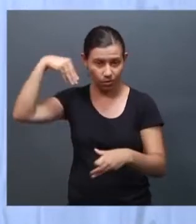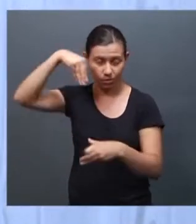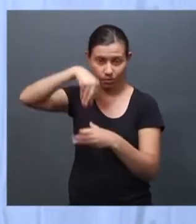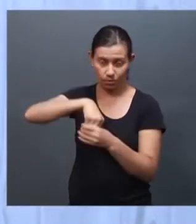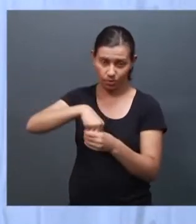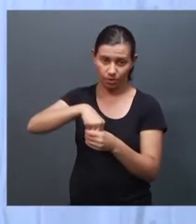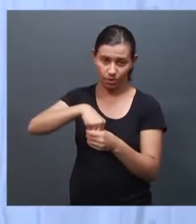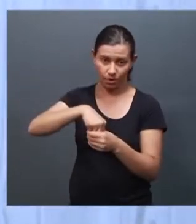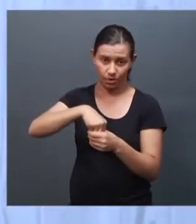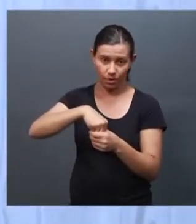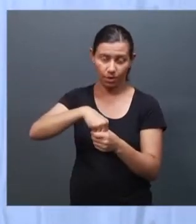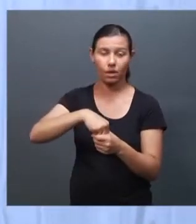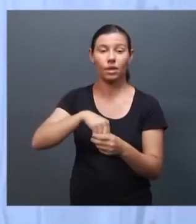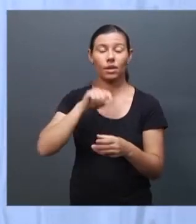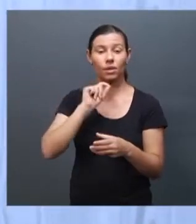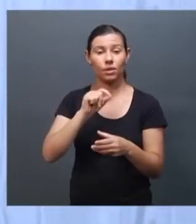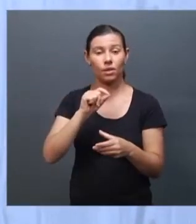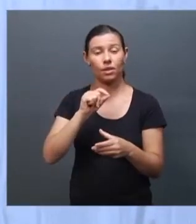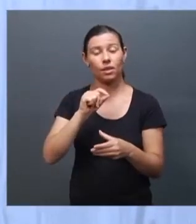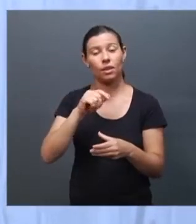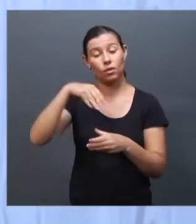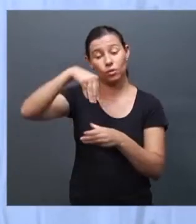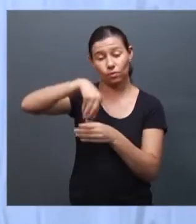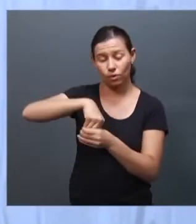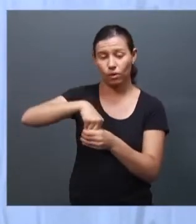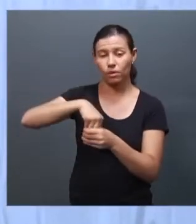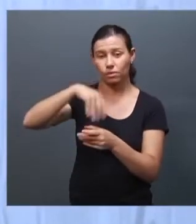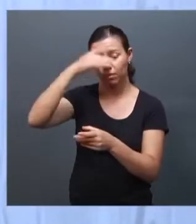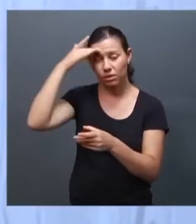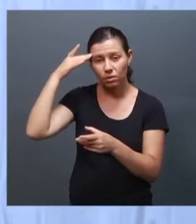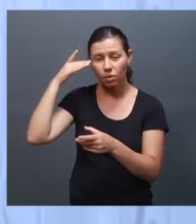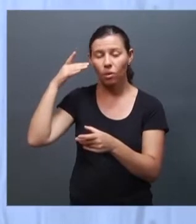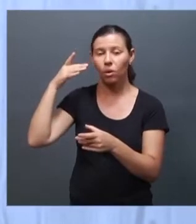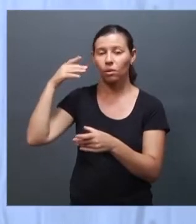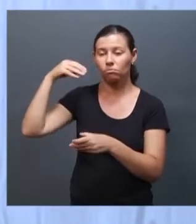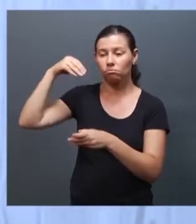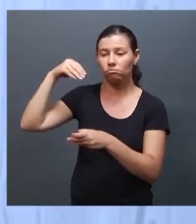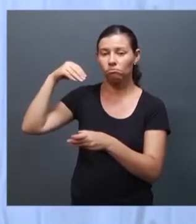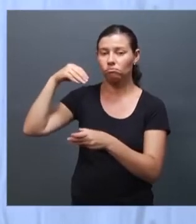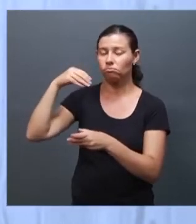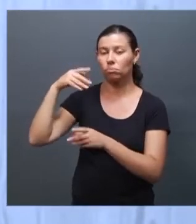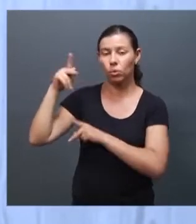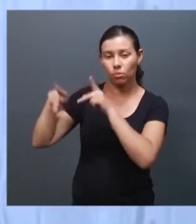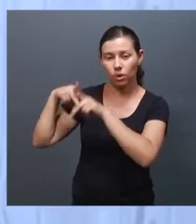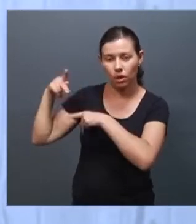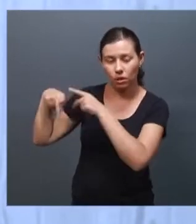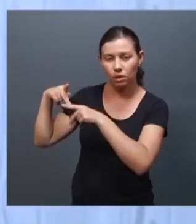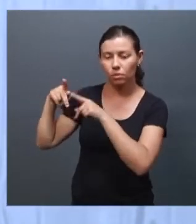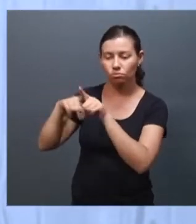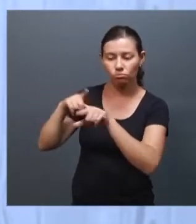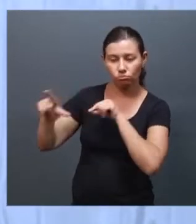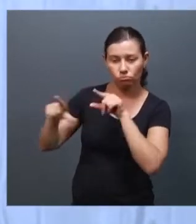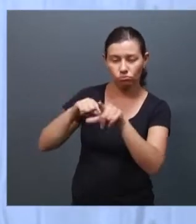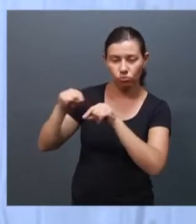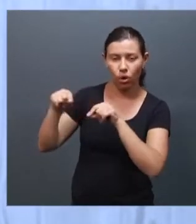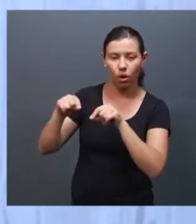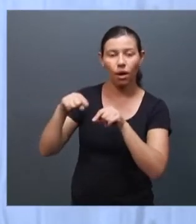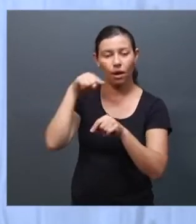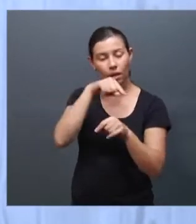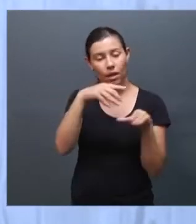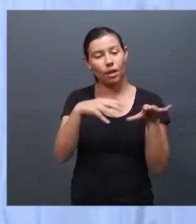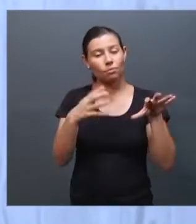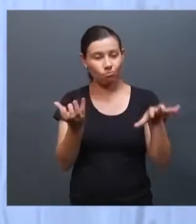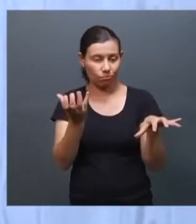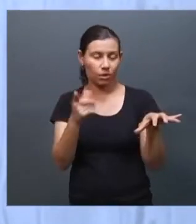eleito é a maioria dos votos então teoricamente o congresso ele representa a maioria da população quando a gente fala de